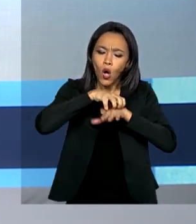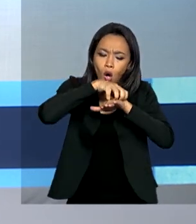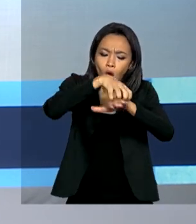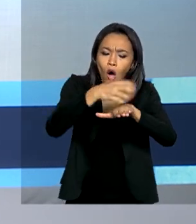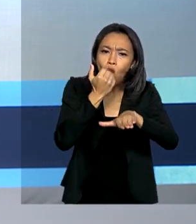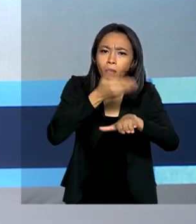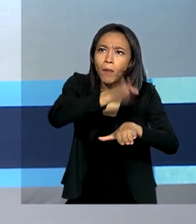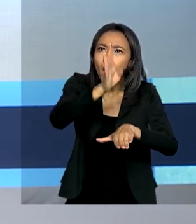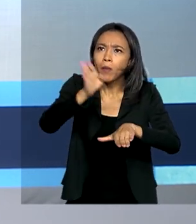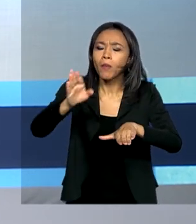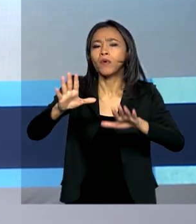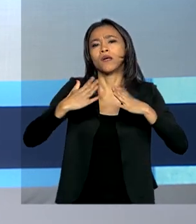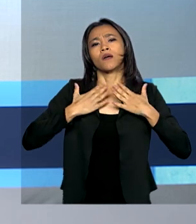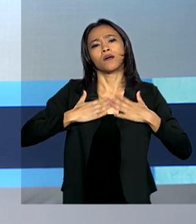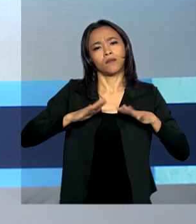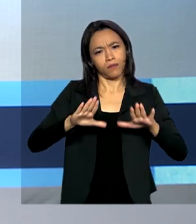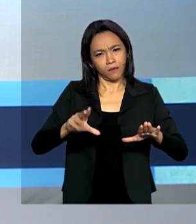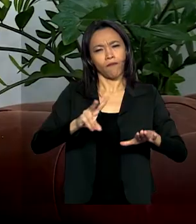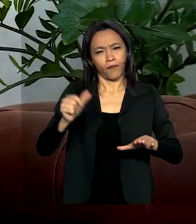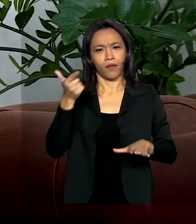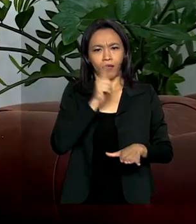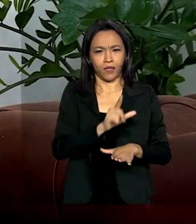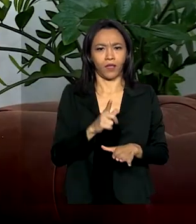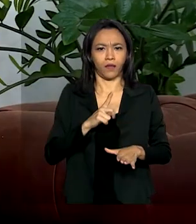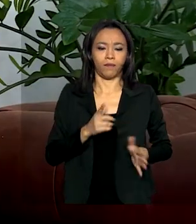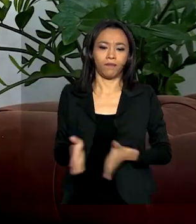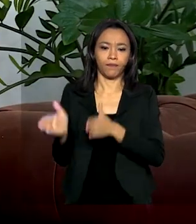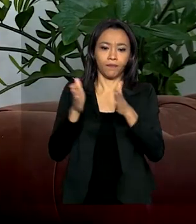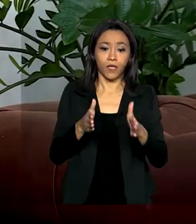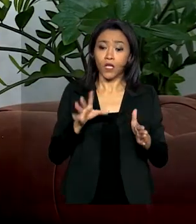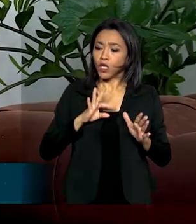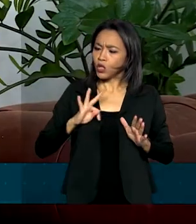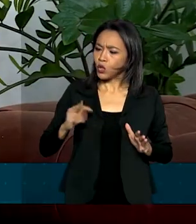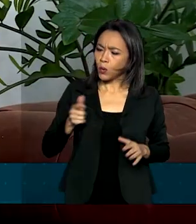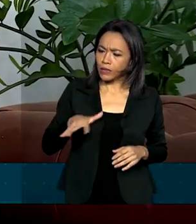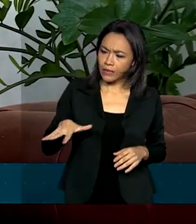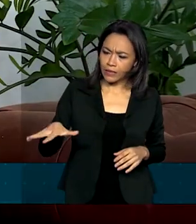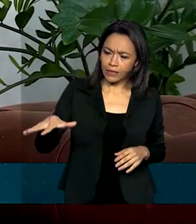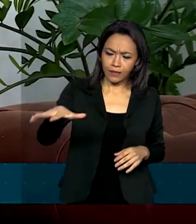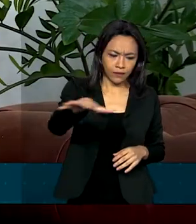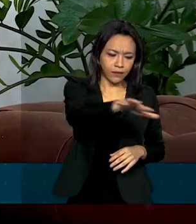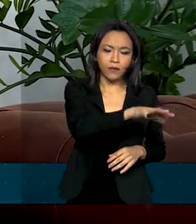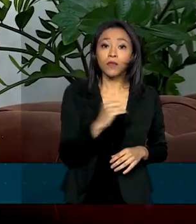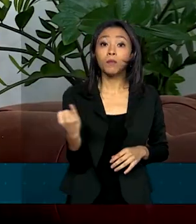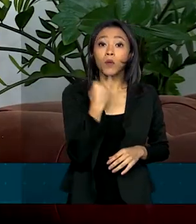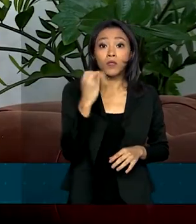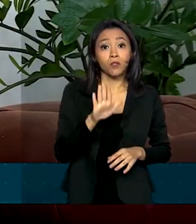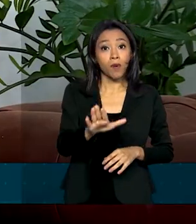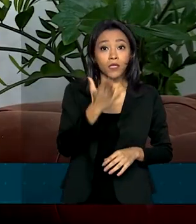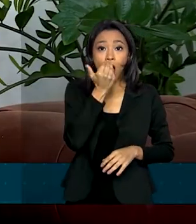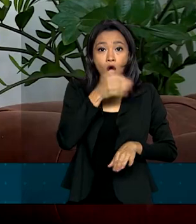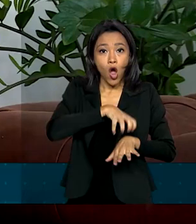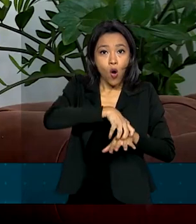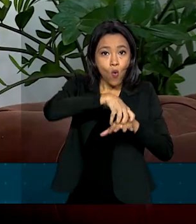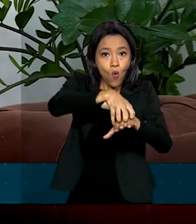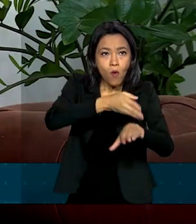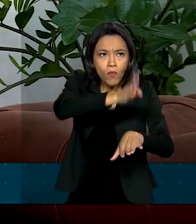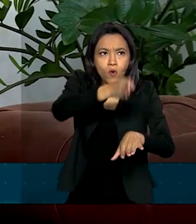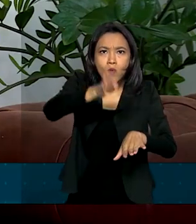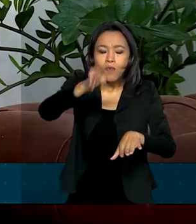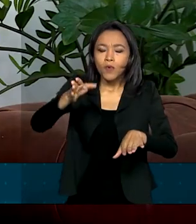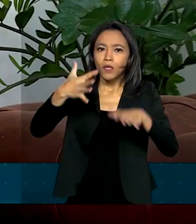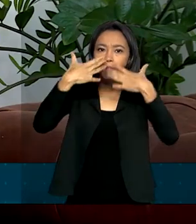o abastecimento no país. Todos os setores são importantes, mas o abastecimento hoje tem uma atenção